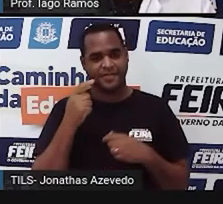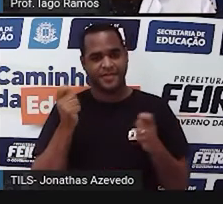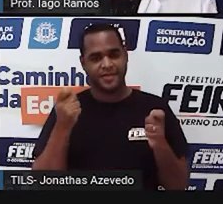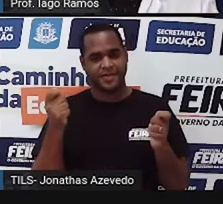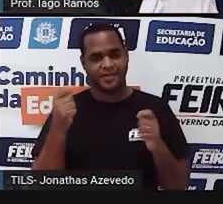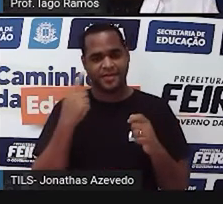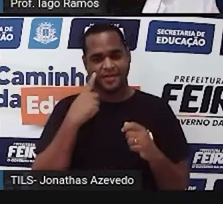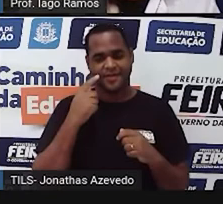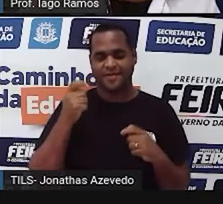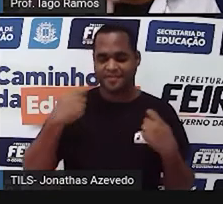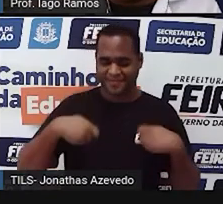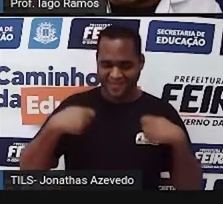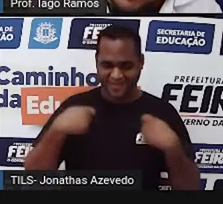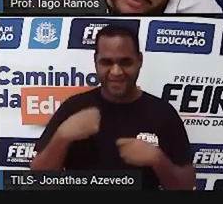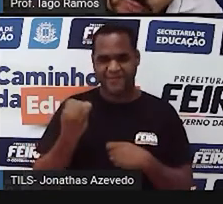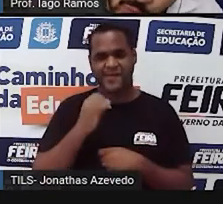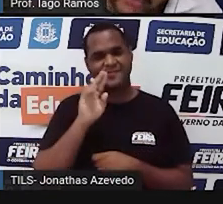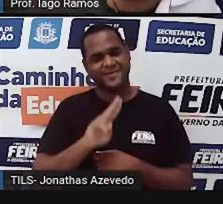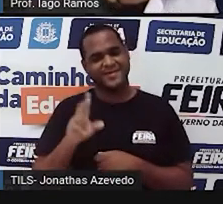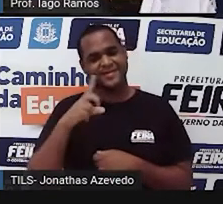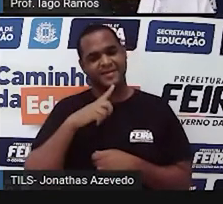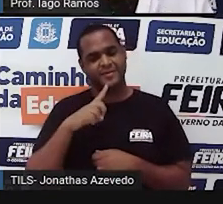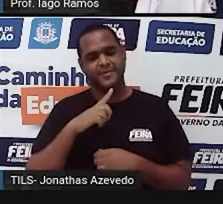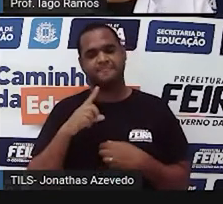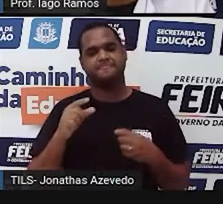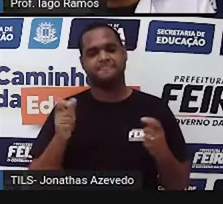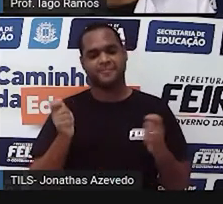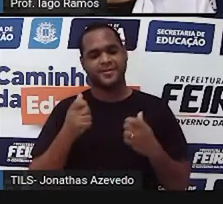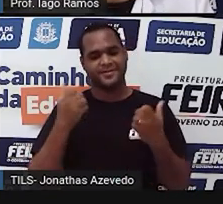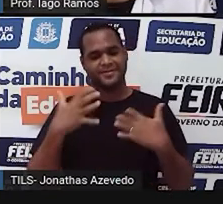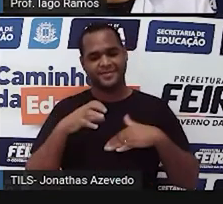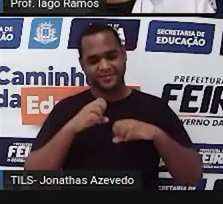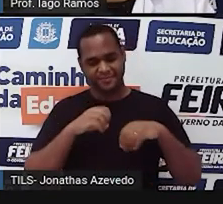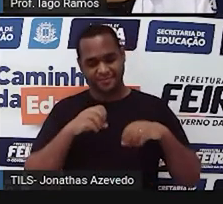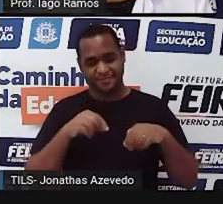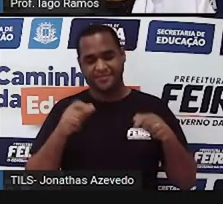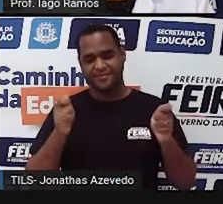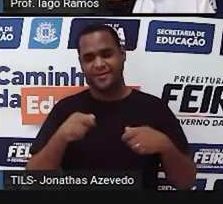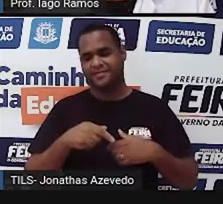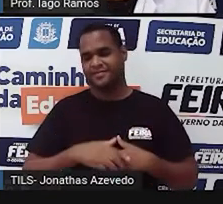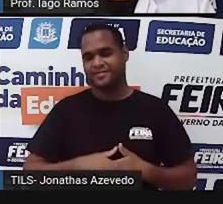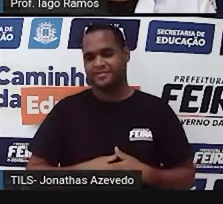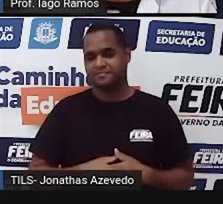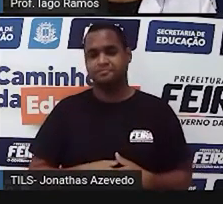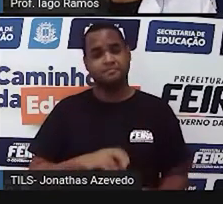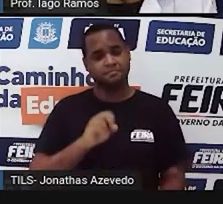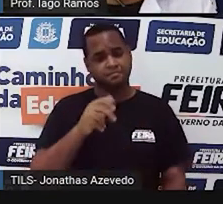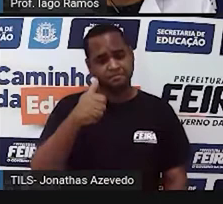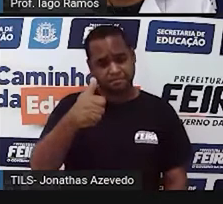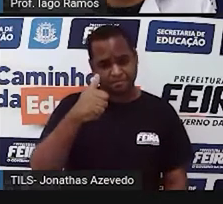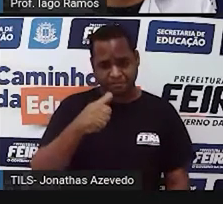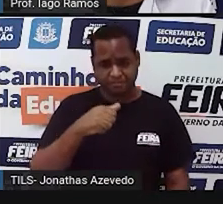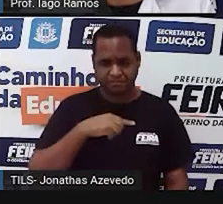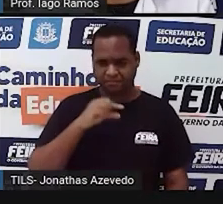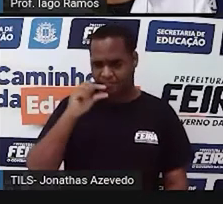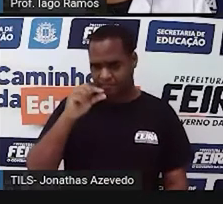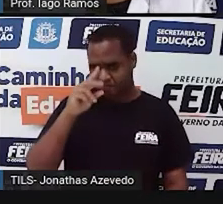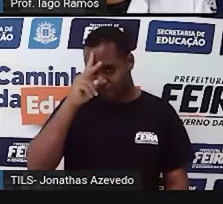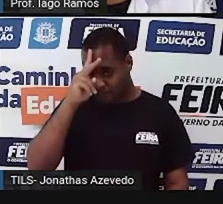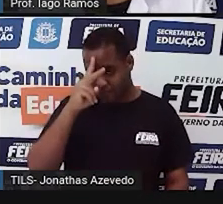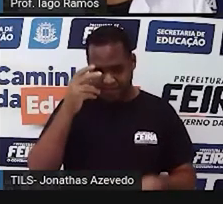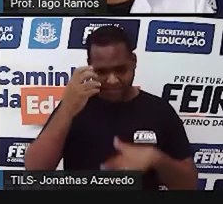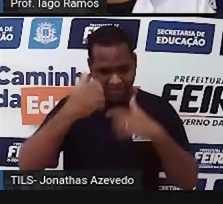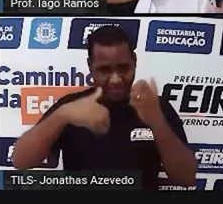precisar dela, a gente vai usar ela o tempo todo nessa aula aqui. Pois é. Então, só um pouquinho de história de como